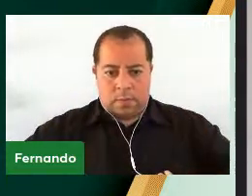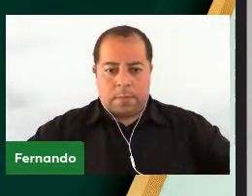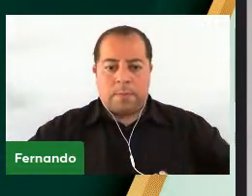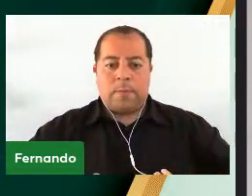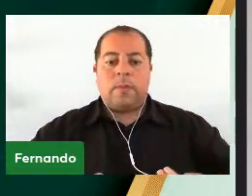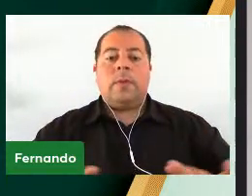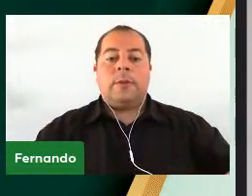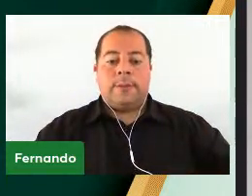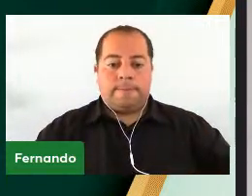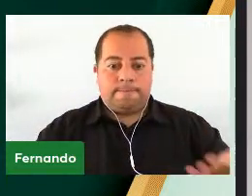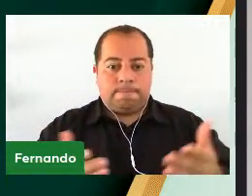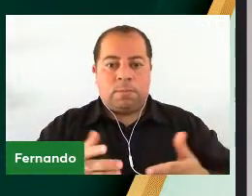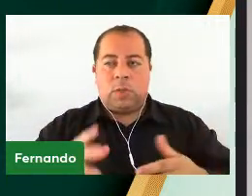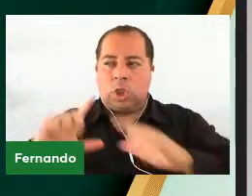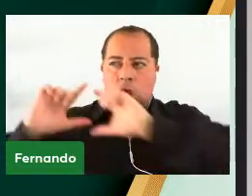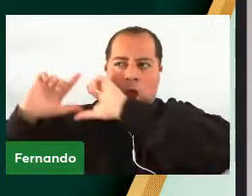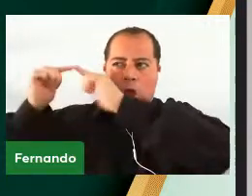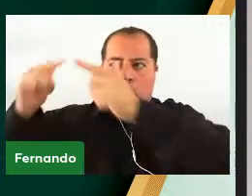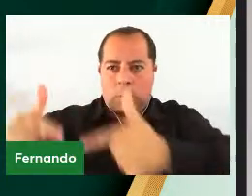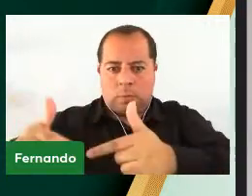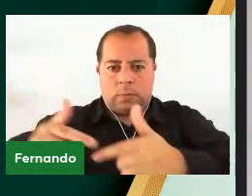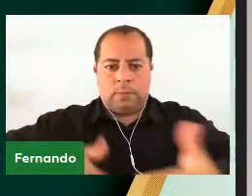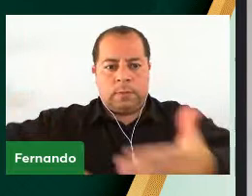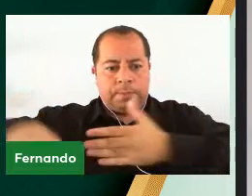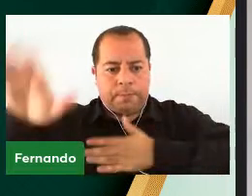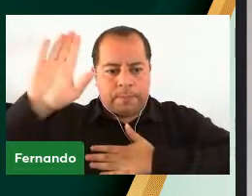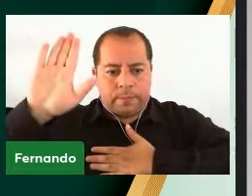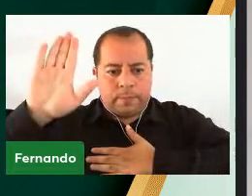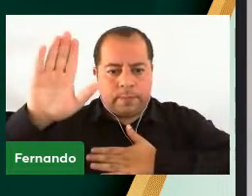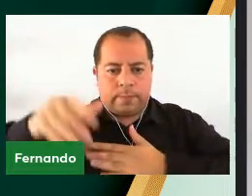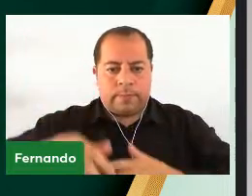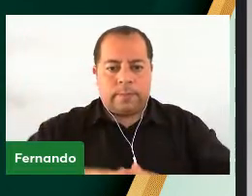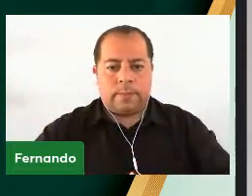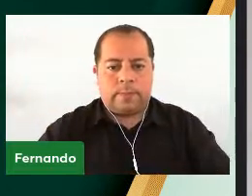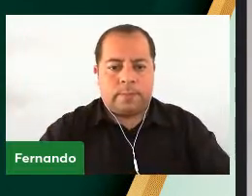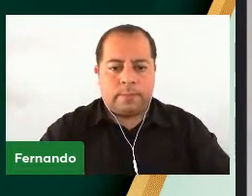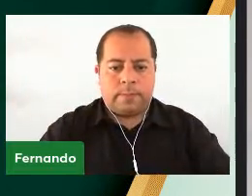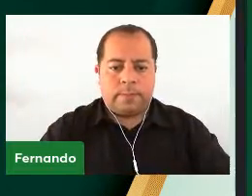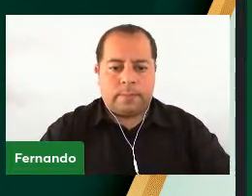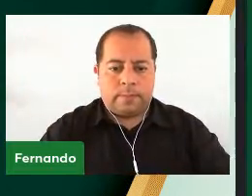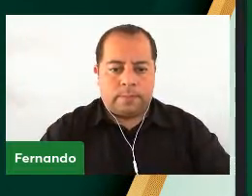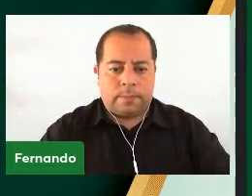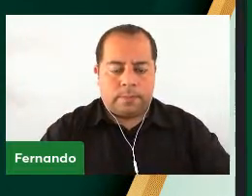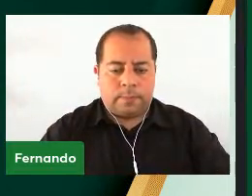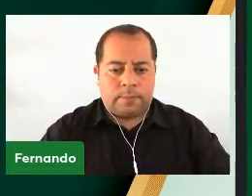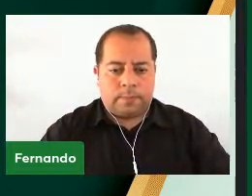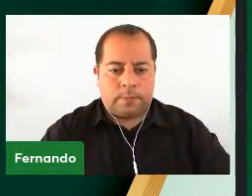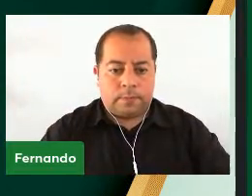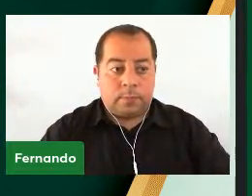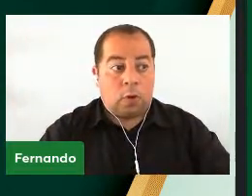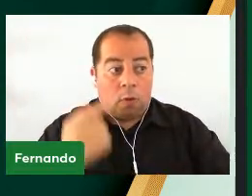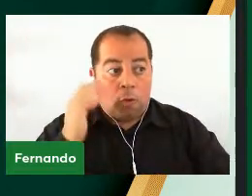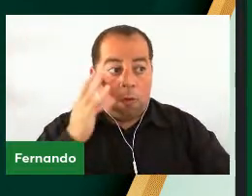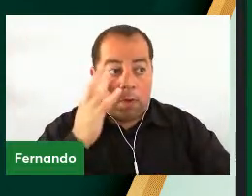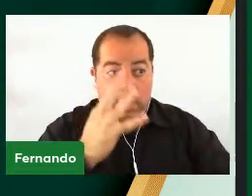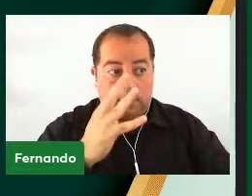prestígio e suas tradições Assim eu prometo Teremos agora a confirmação de juramento